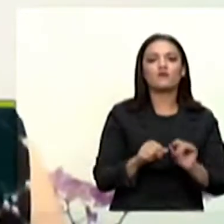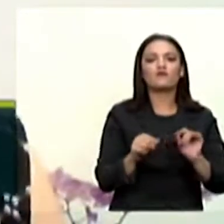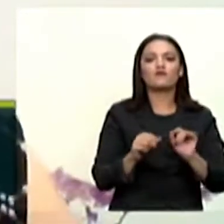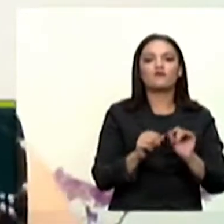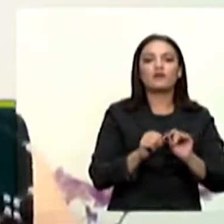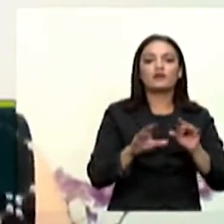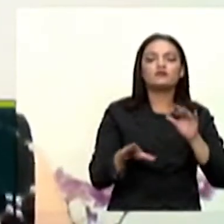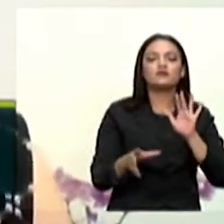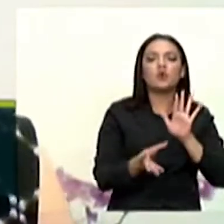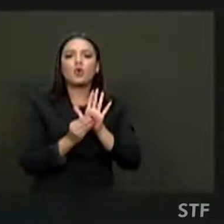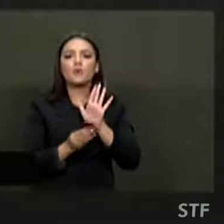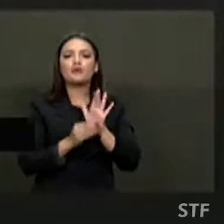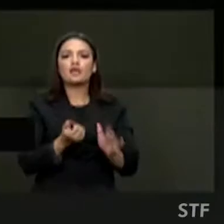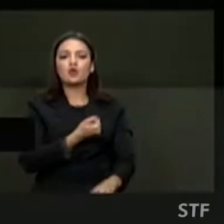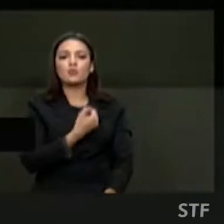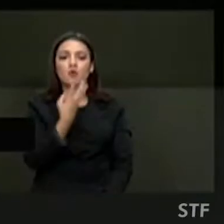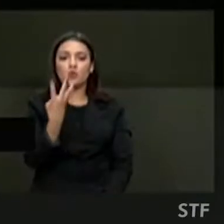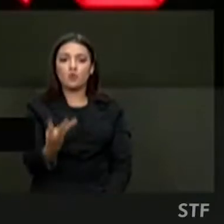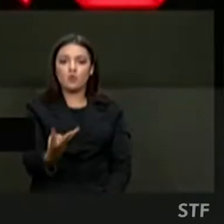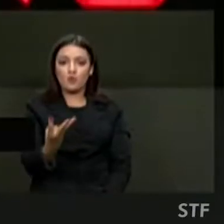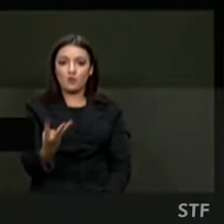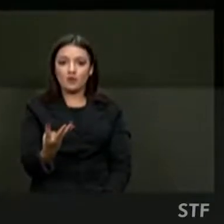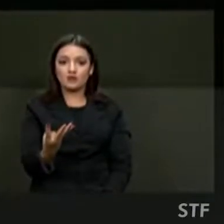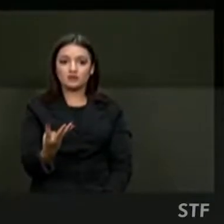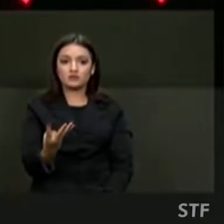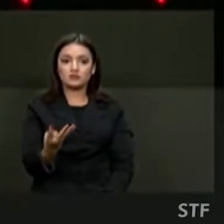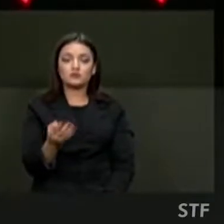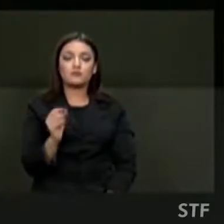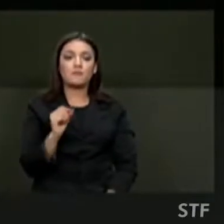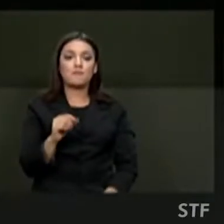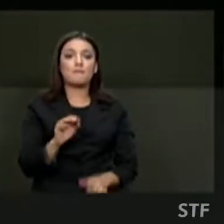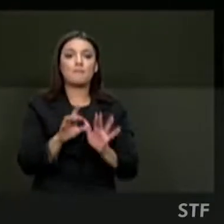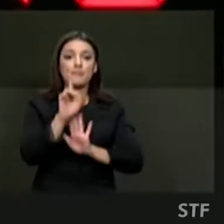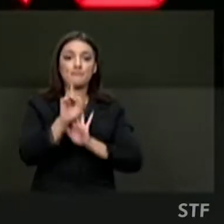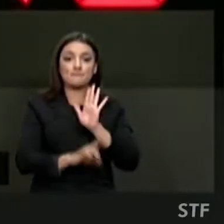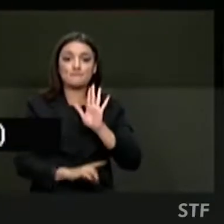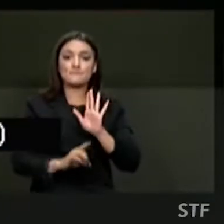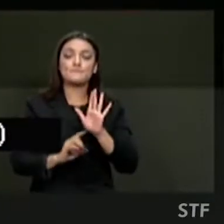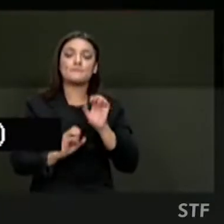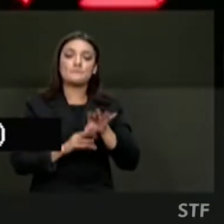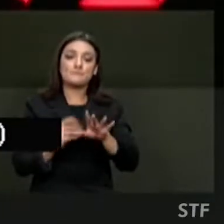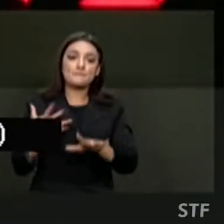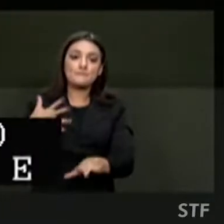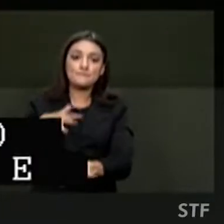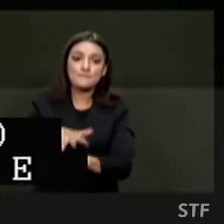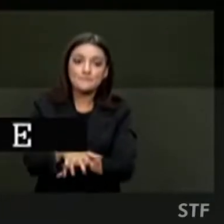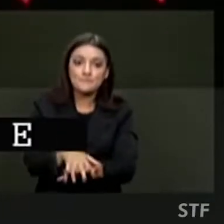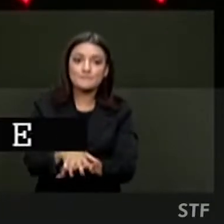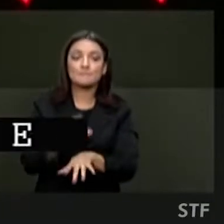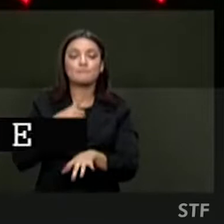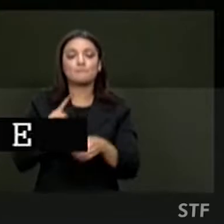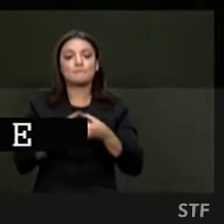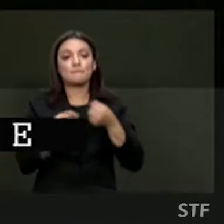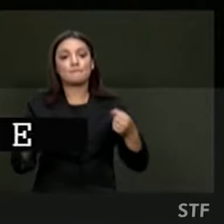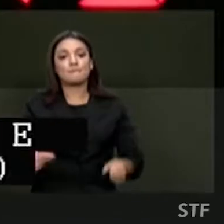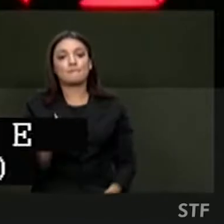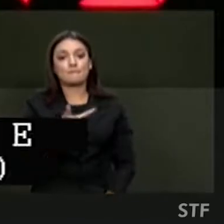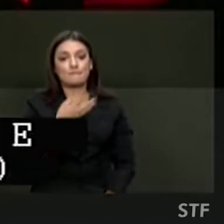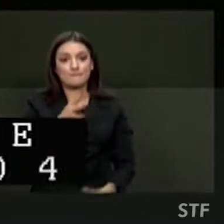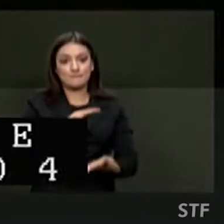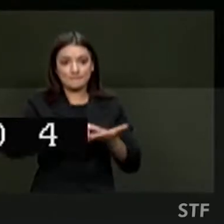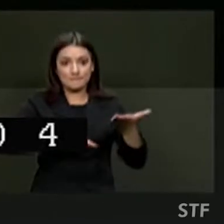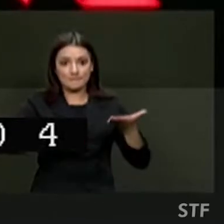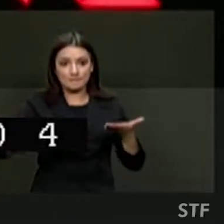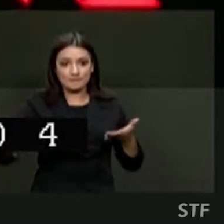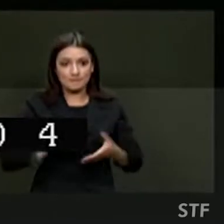nº 4, que trata do conteúdo normativo do direito à educação inclusiva que se pede no artigo 24 da CDPD. Ao